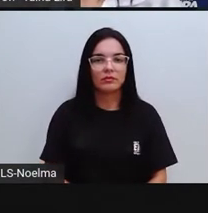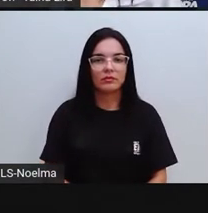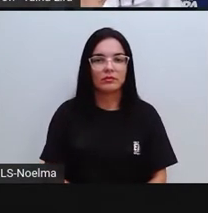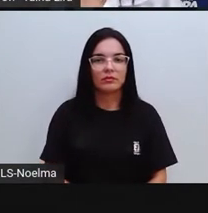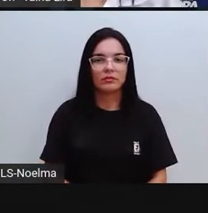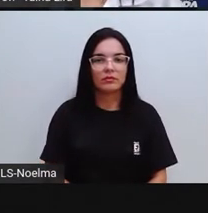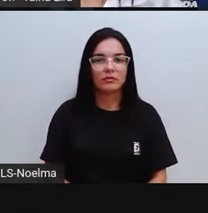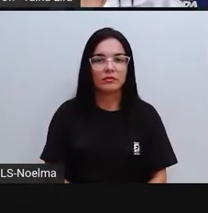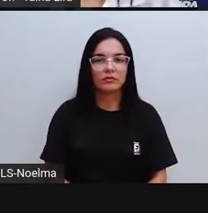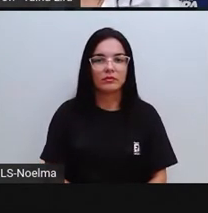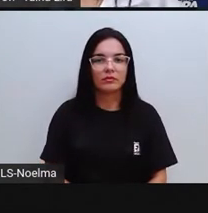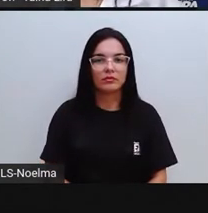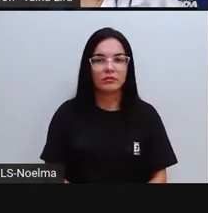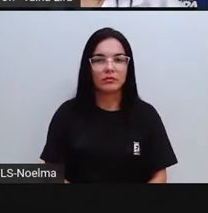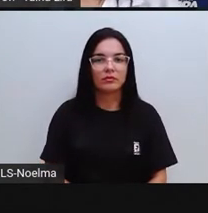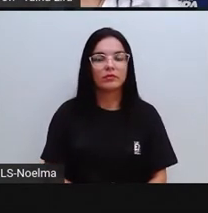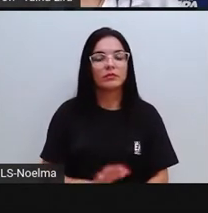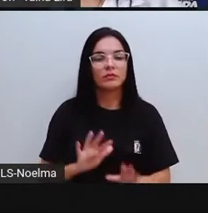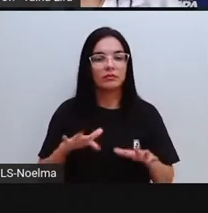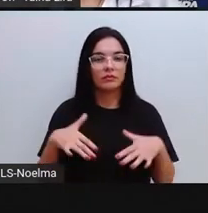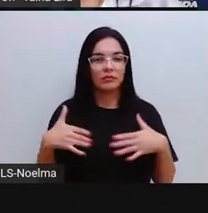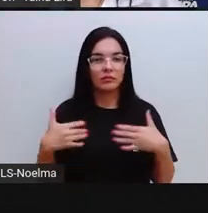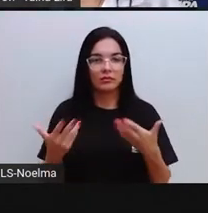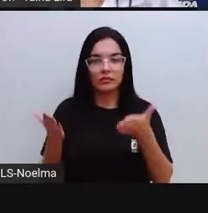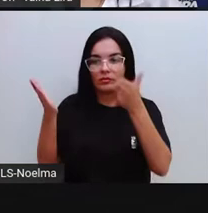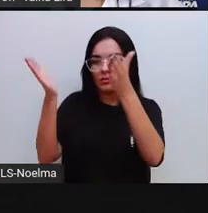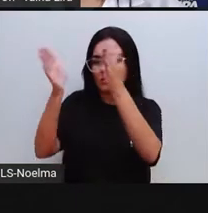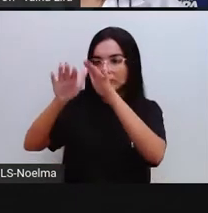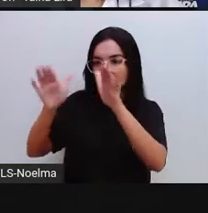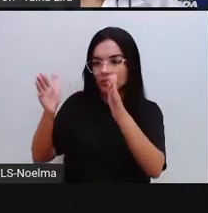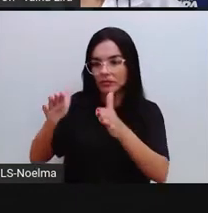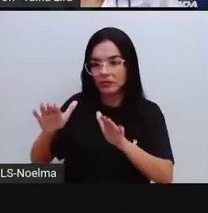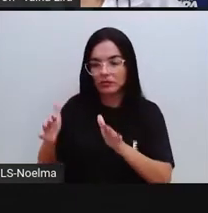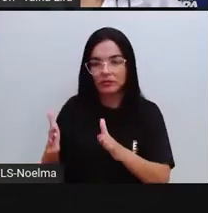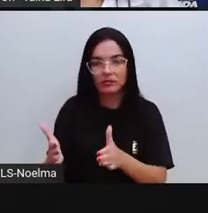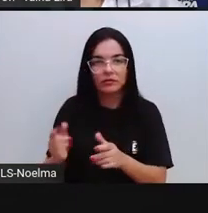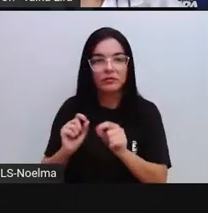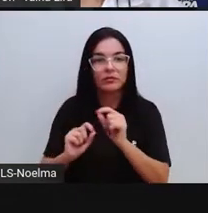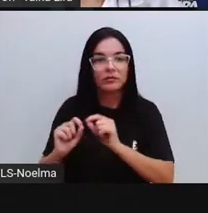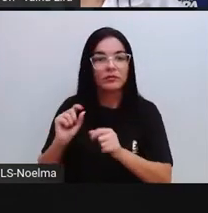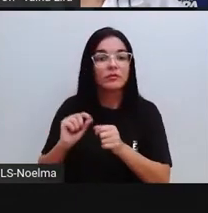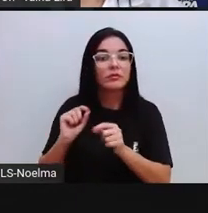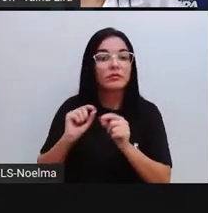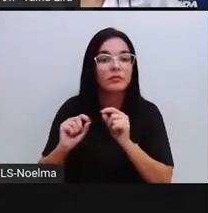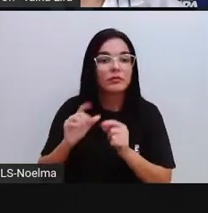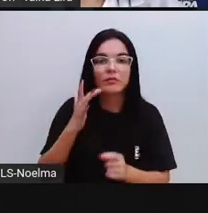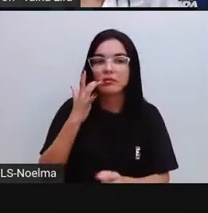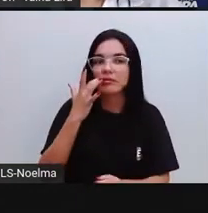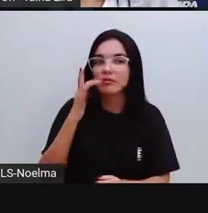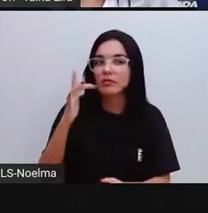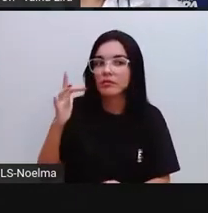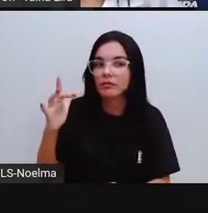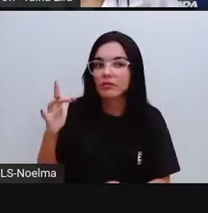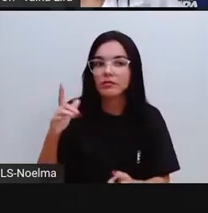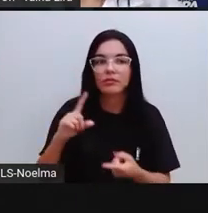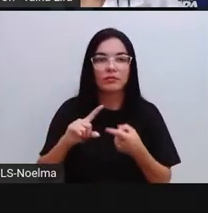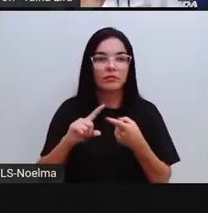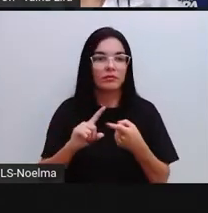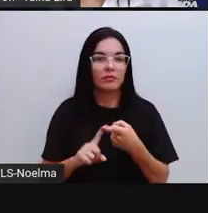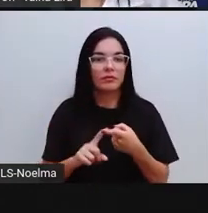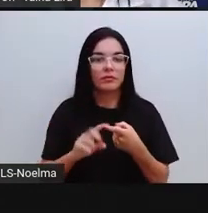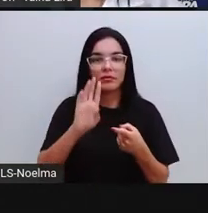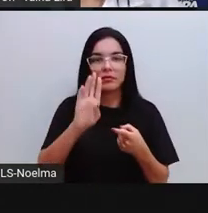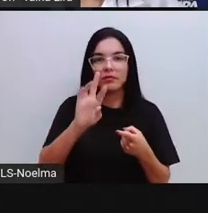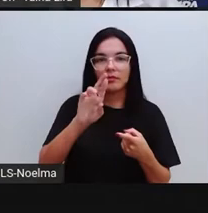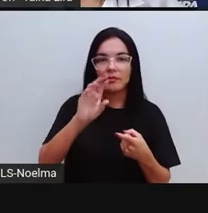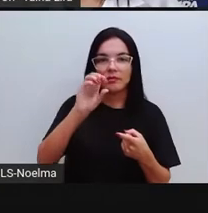Então, as esculturas são feitas de ouro, bronze e marfim como matéria-prima. Ó,